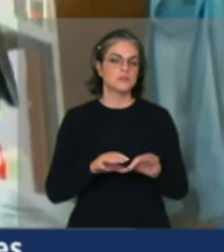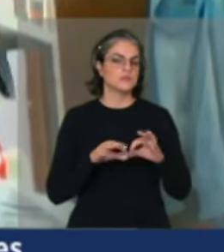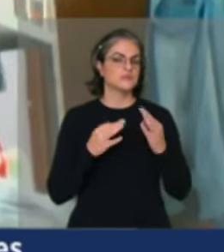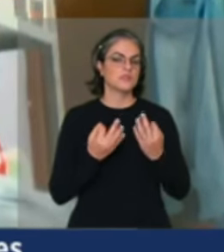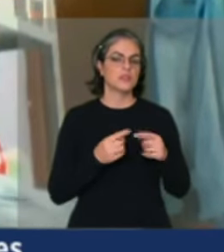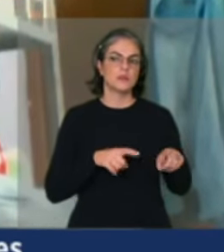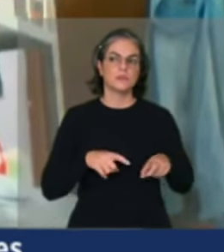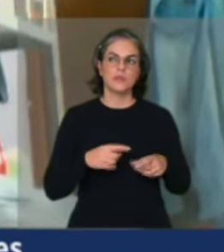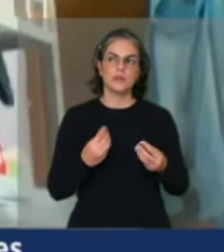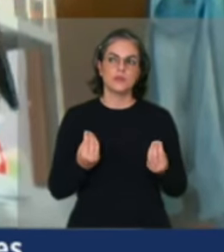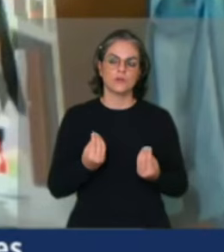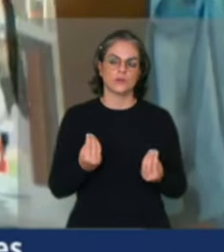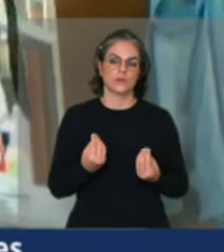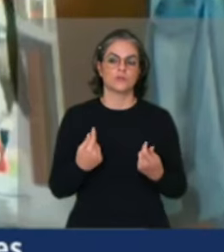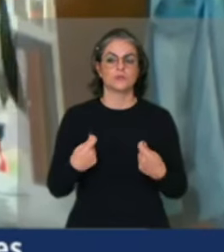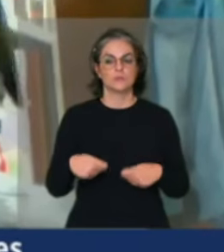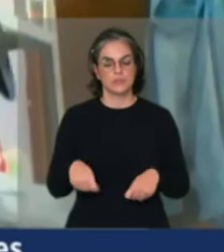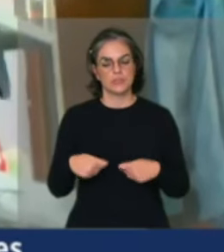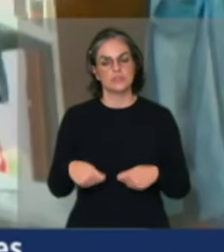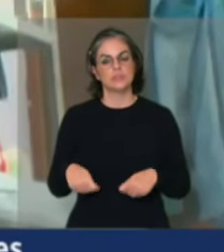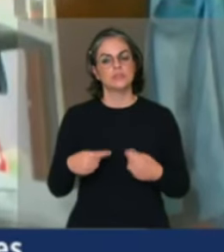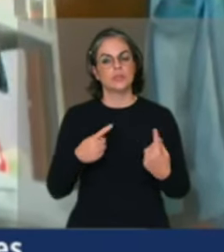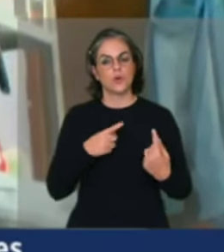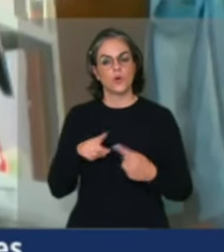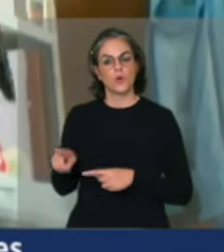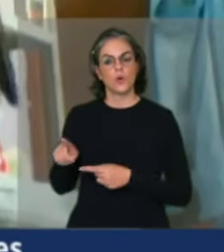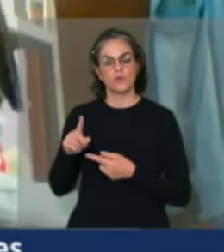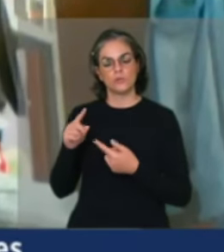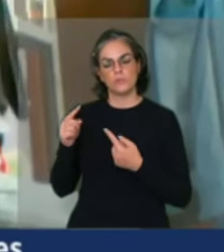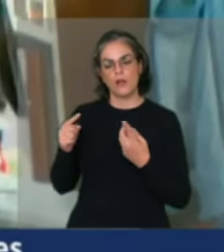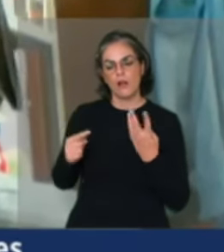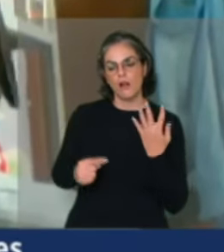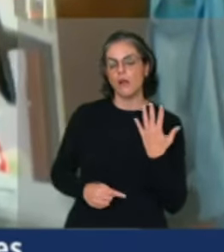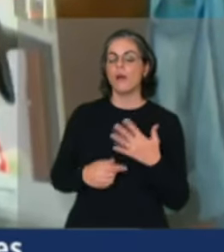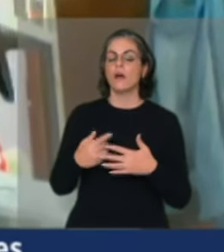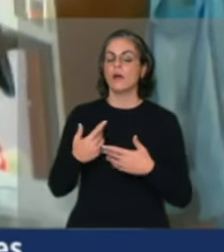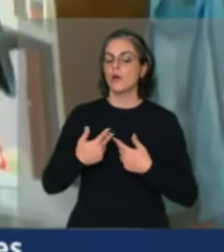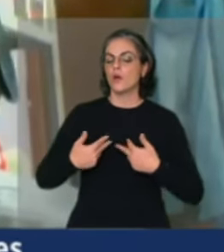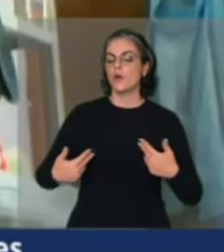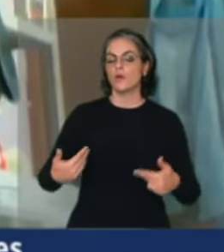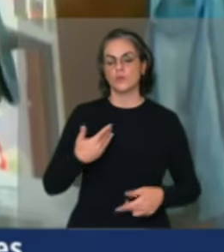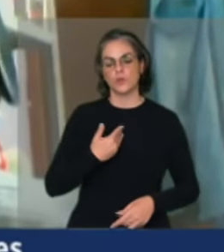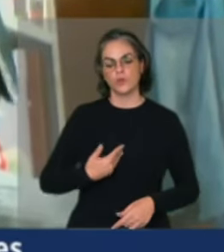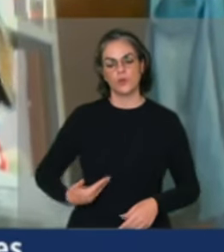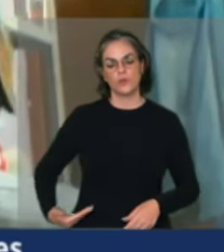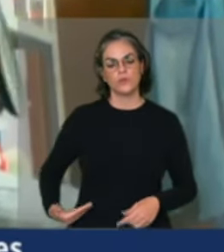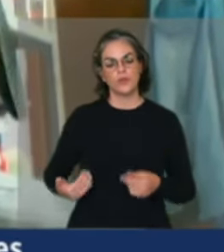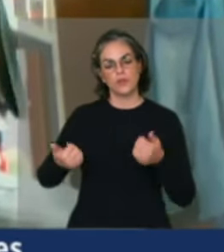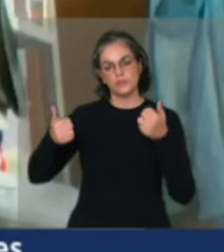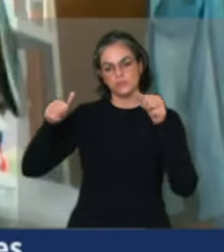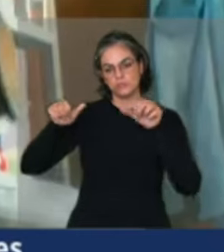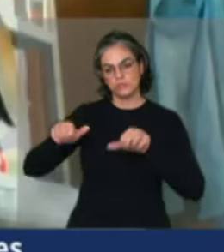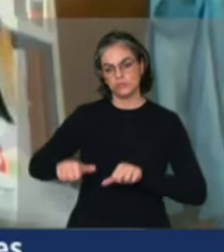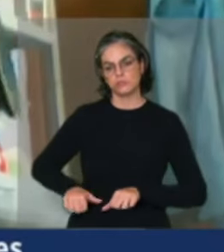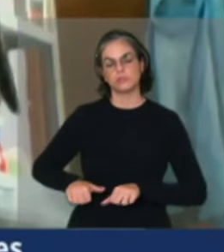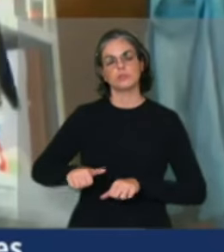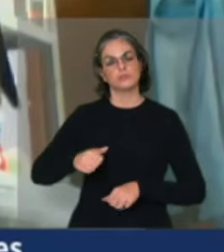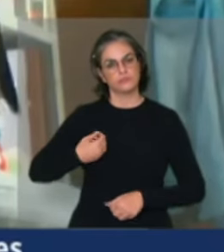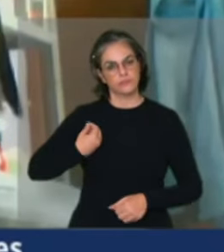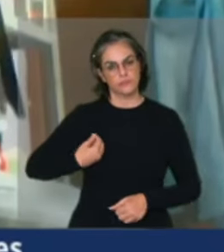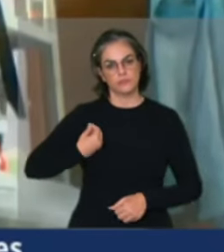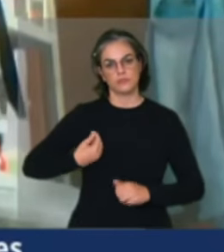barrar o pacote, o desmonte das políticas públicas que tem sido pauta no Congresso